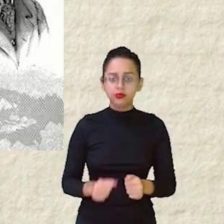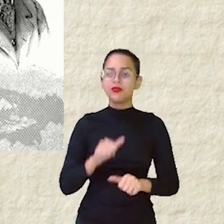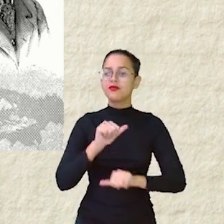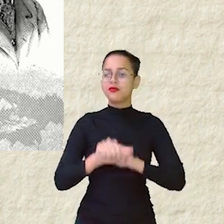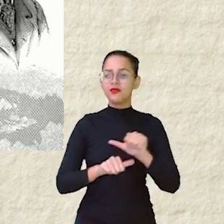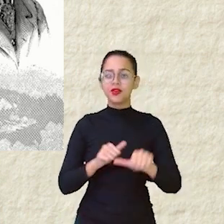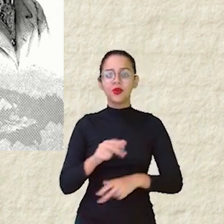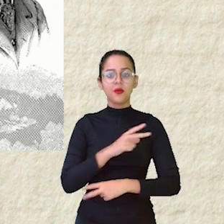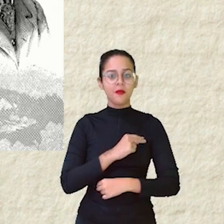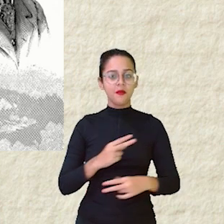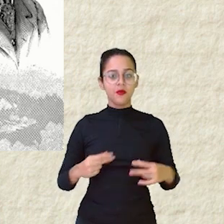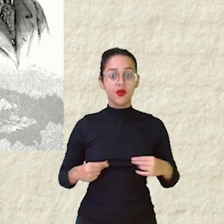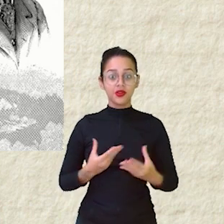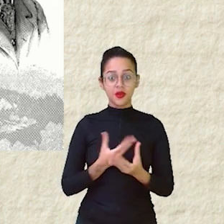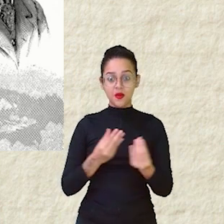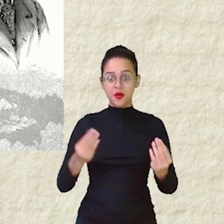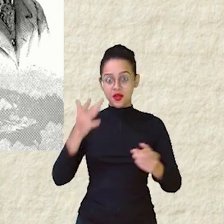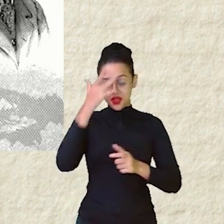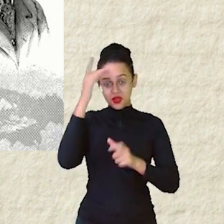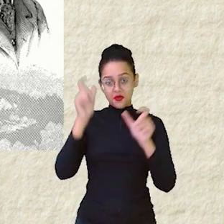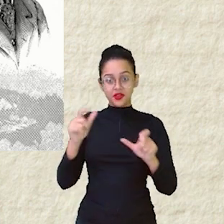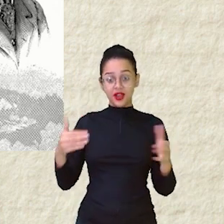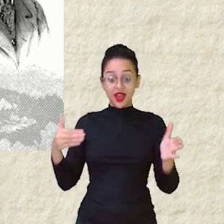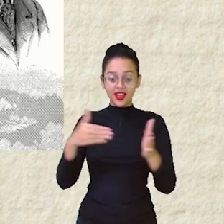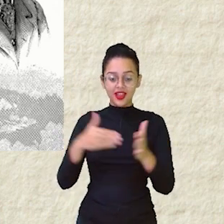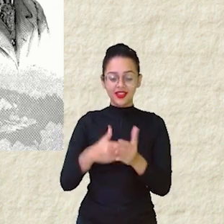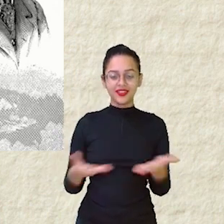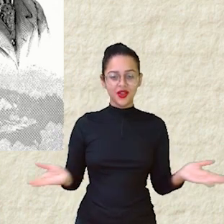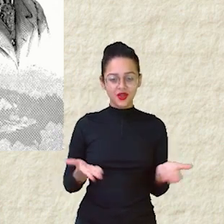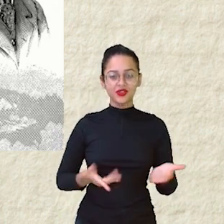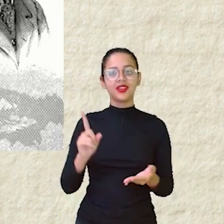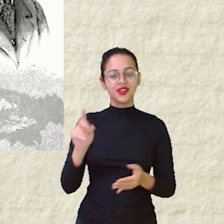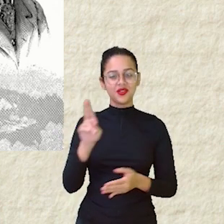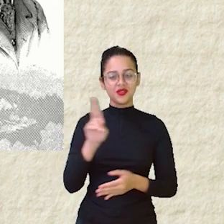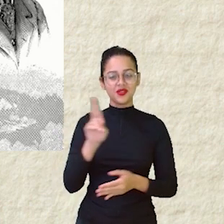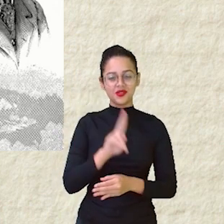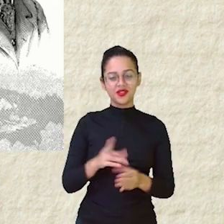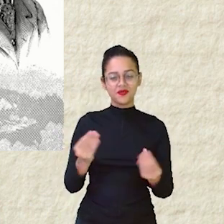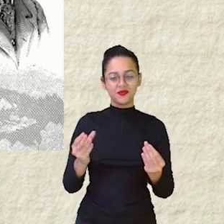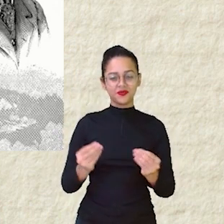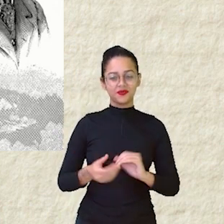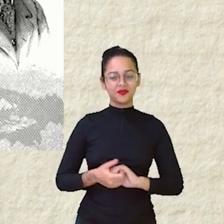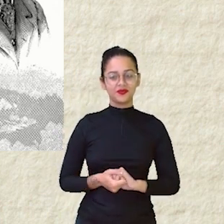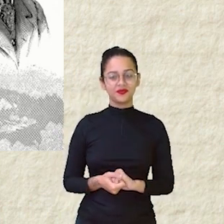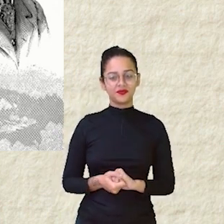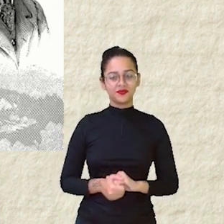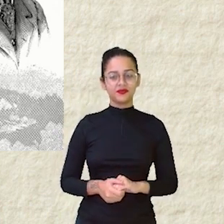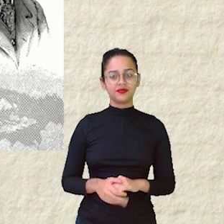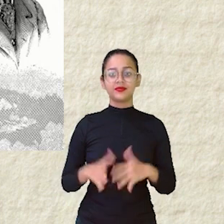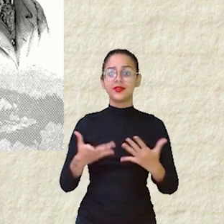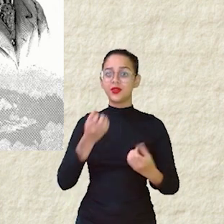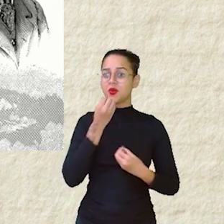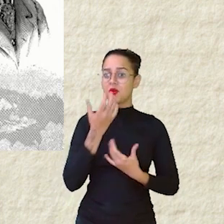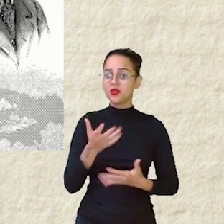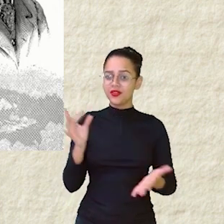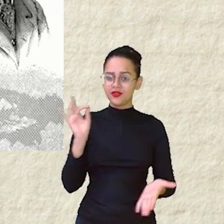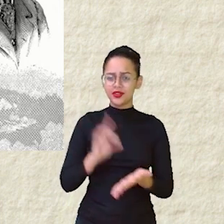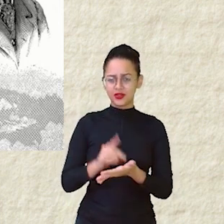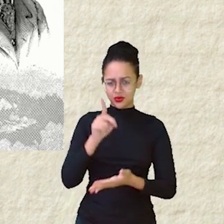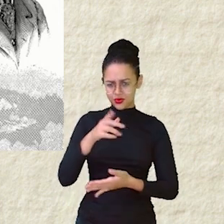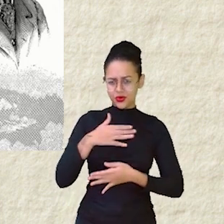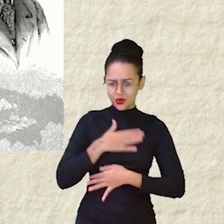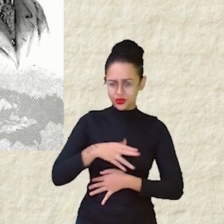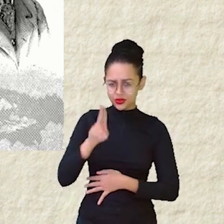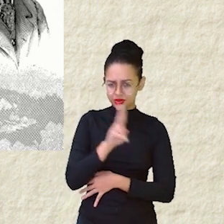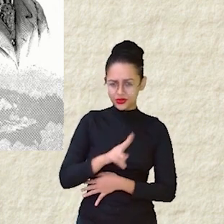virou moda entre muitas pessoas. E até hoje, é bastante usado. Agora, conta a verdade aí, você gosta de usar